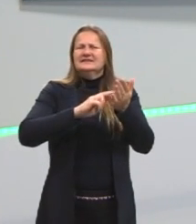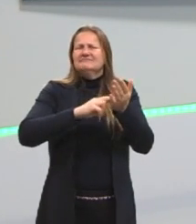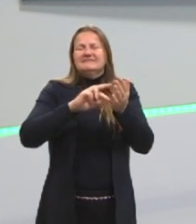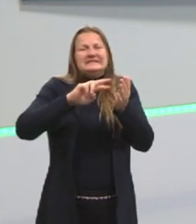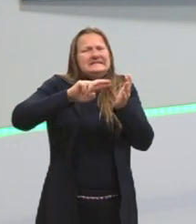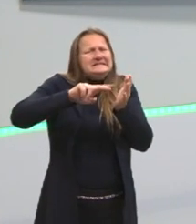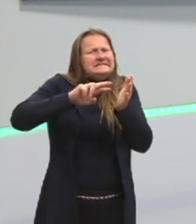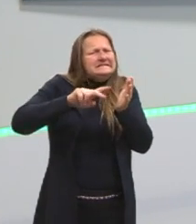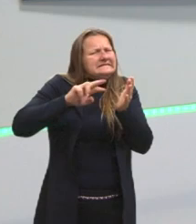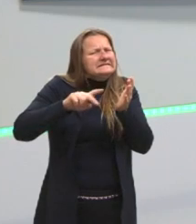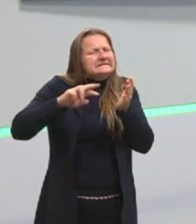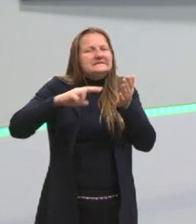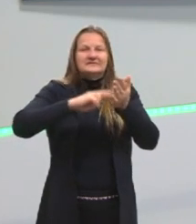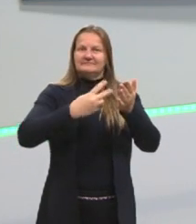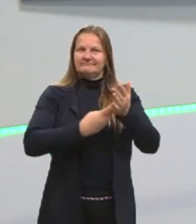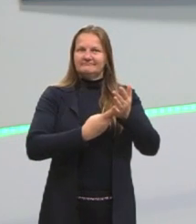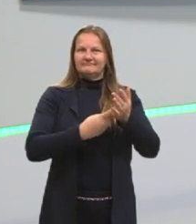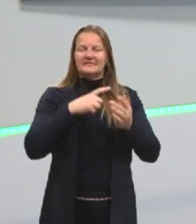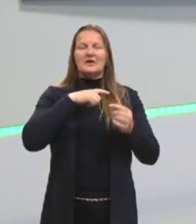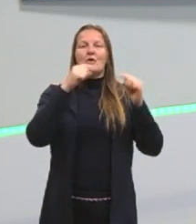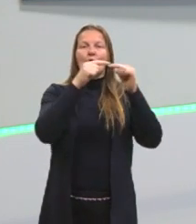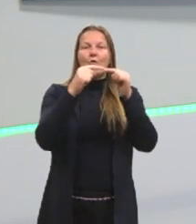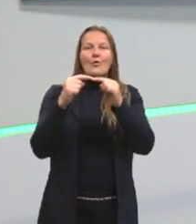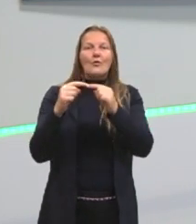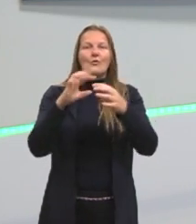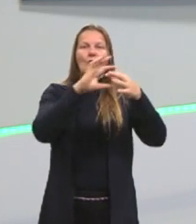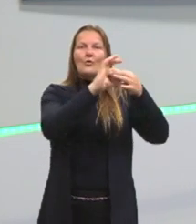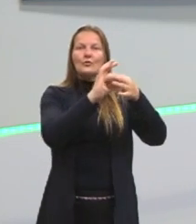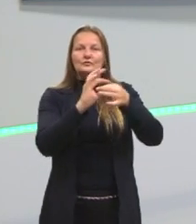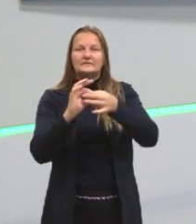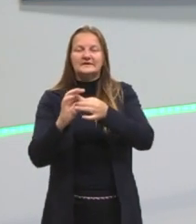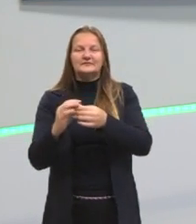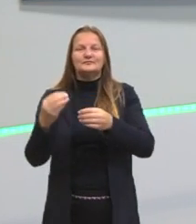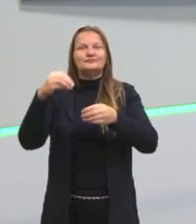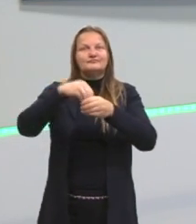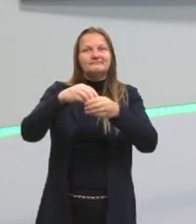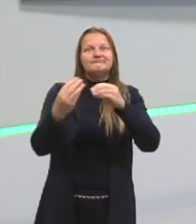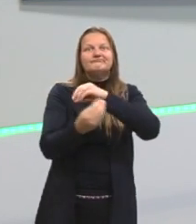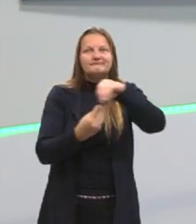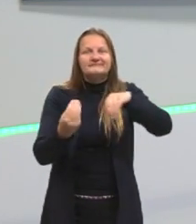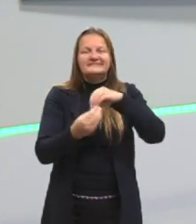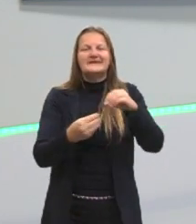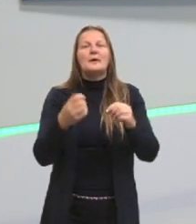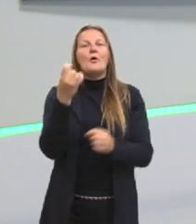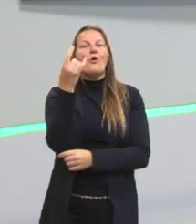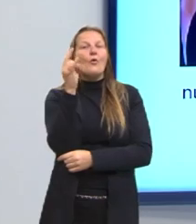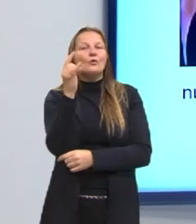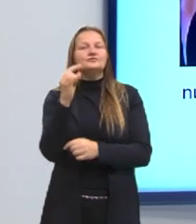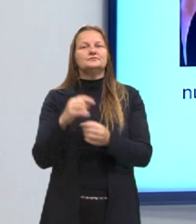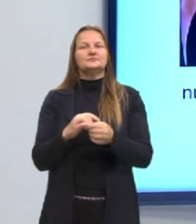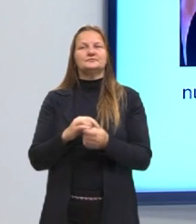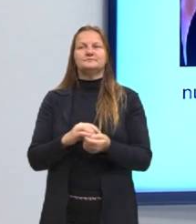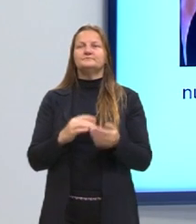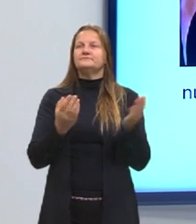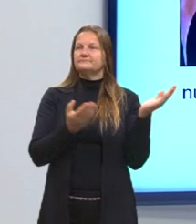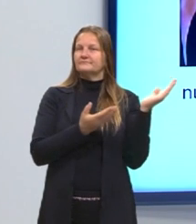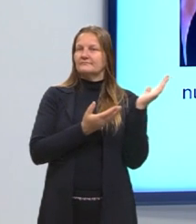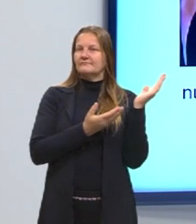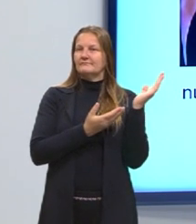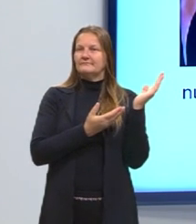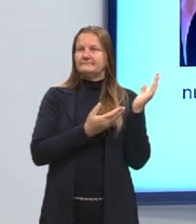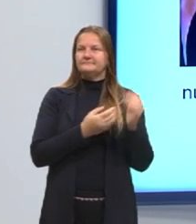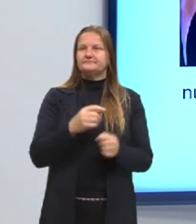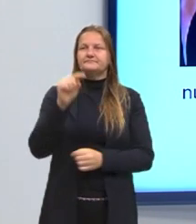significados, de acordo com o contexto em que ela está inserida. E, por último, a nossa terceira imagem, eu